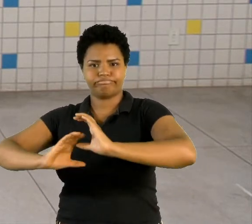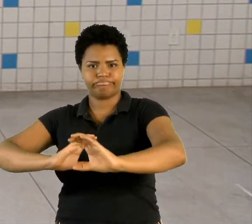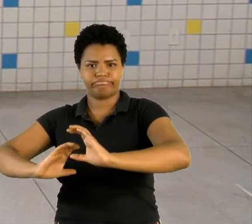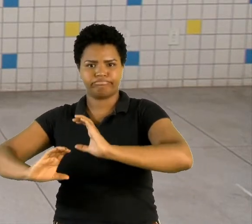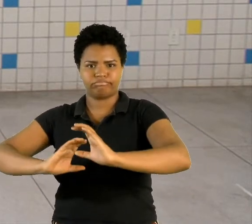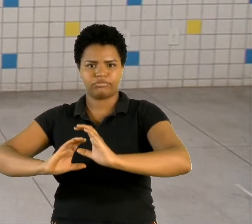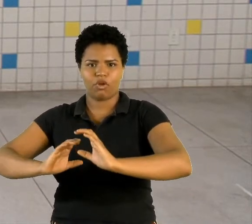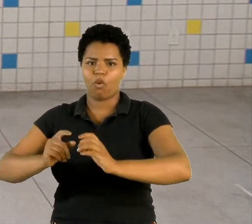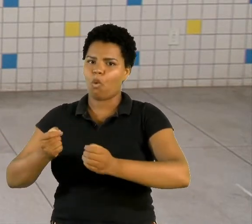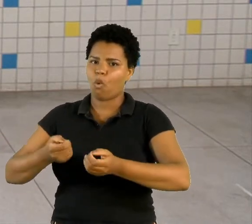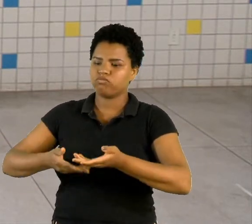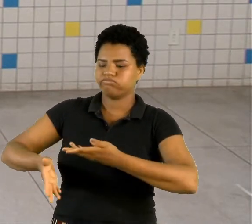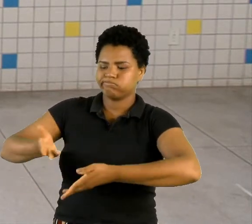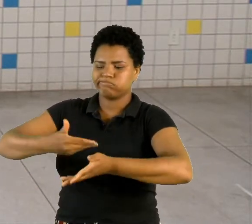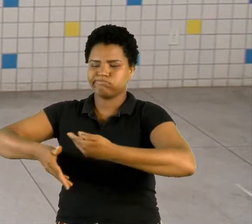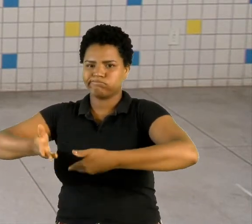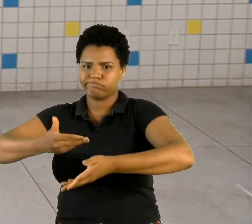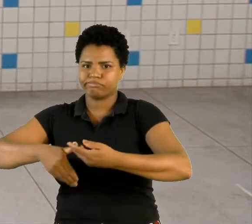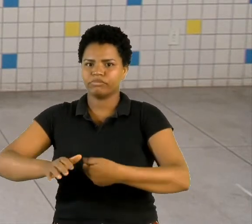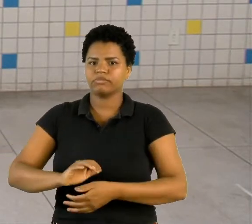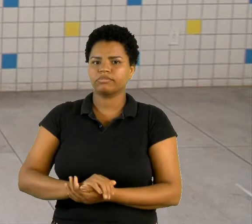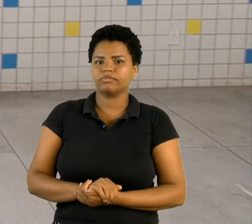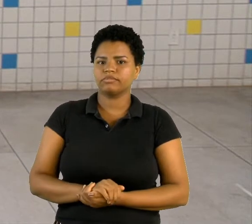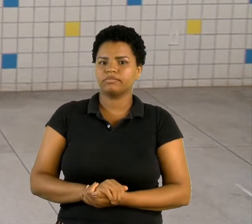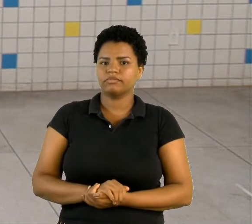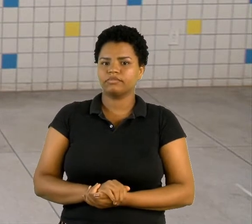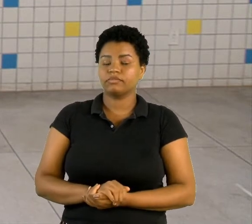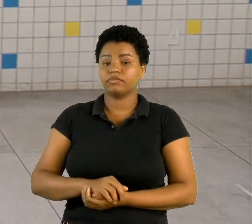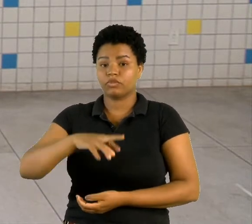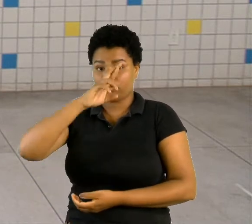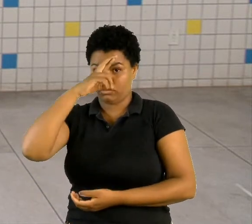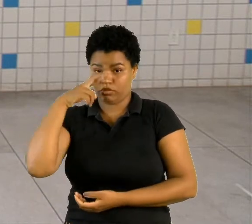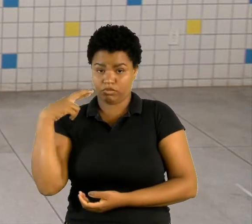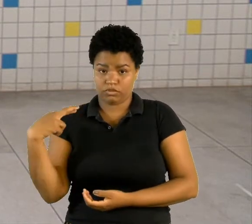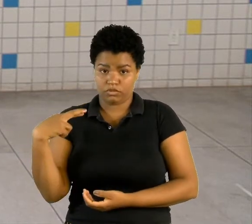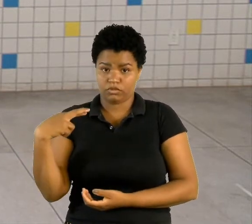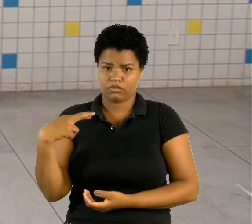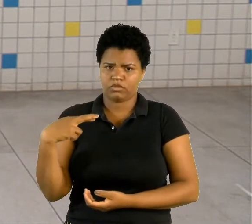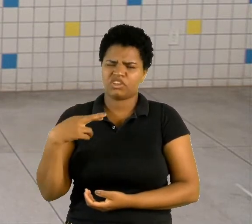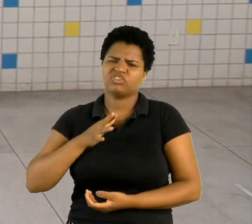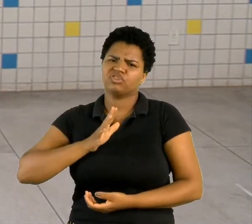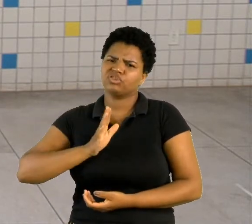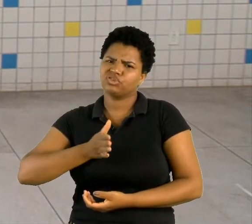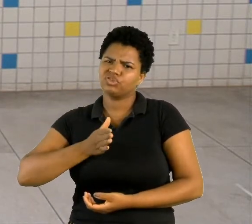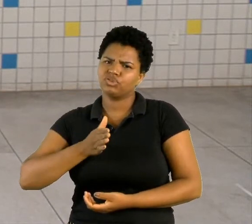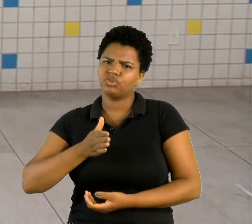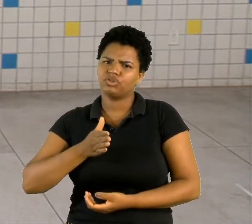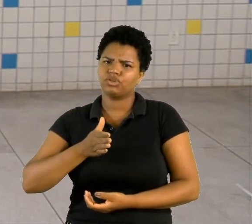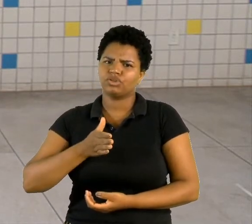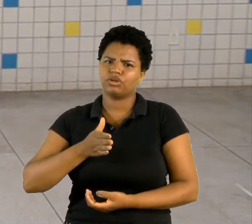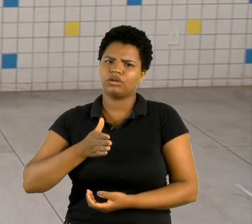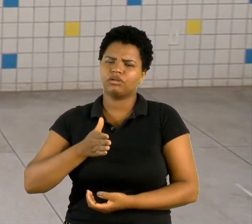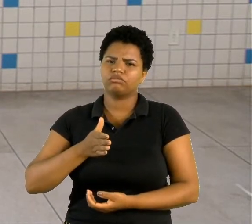das negociações. A Rússia, que já estava passando por grandes problemas